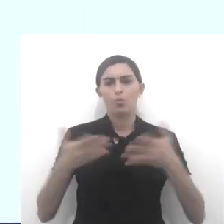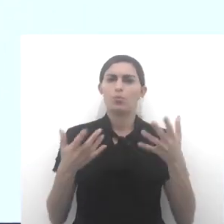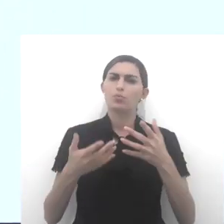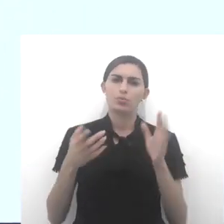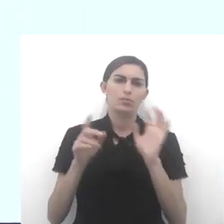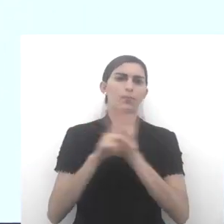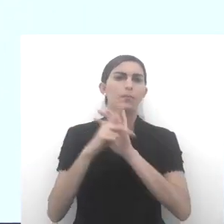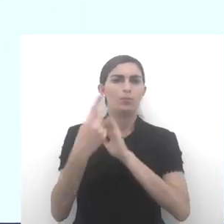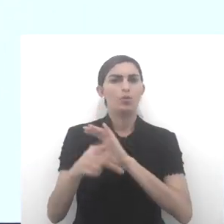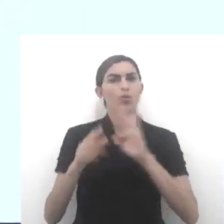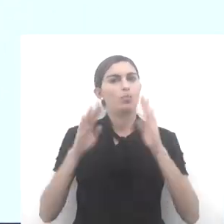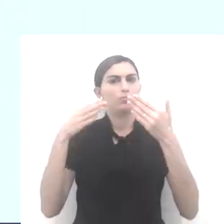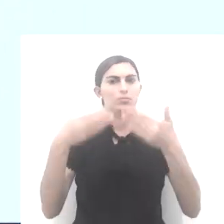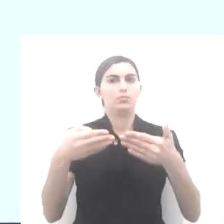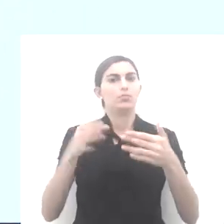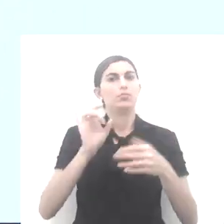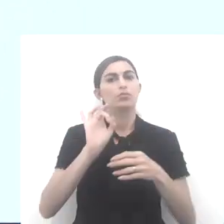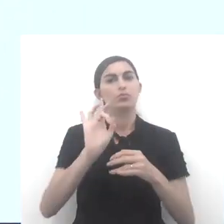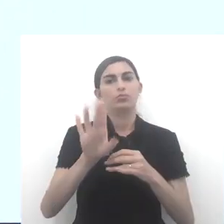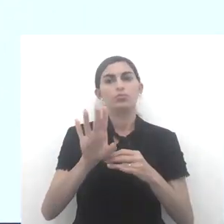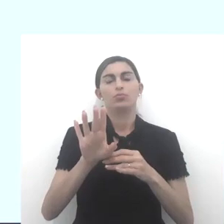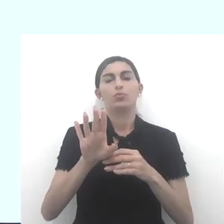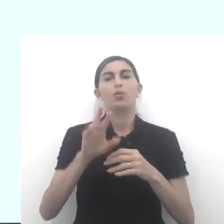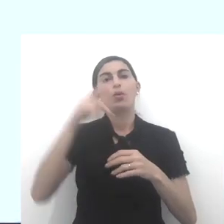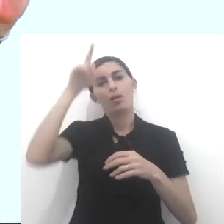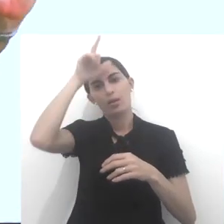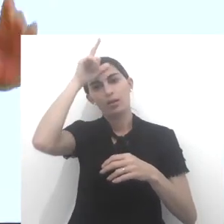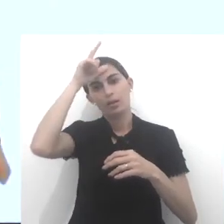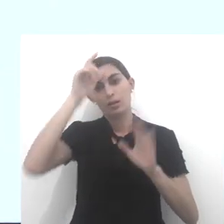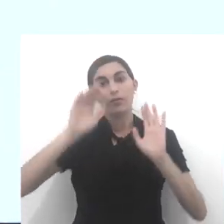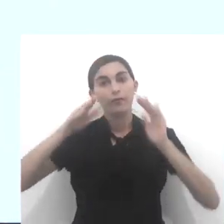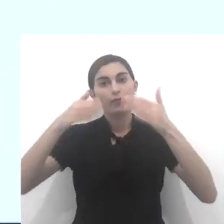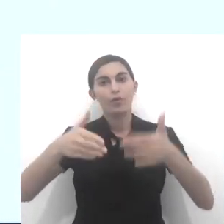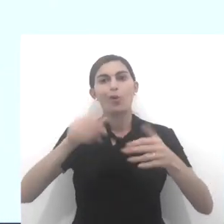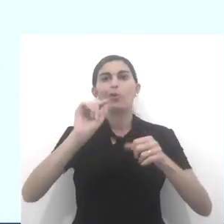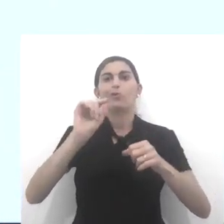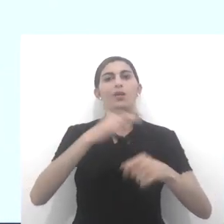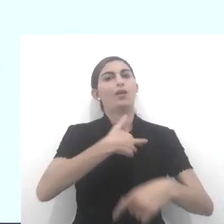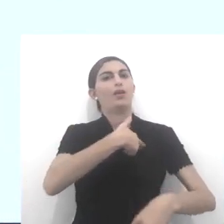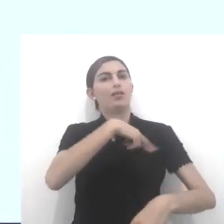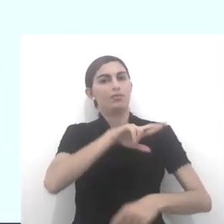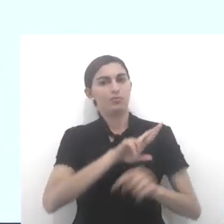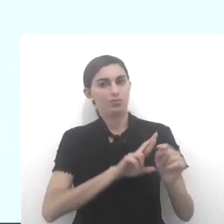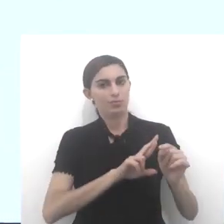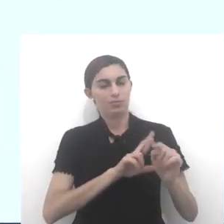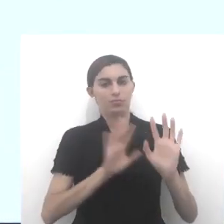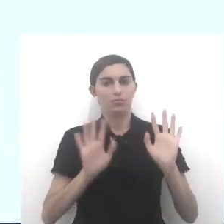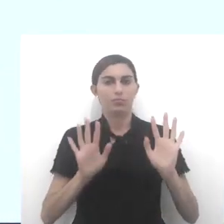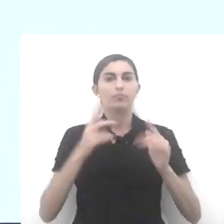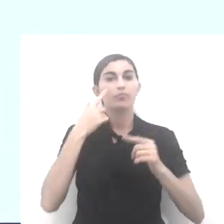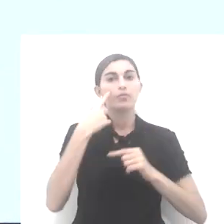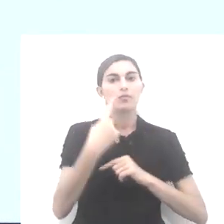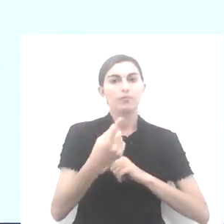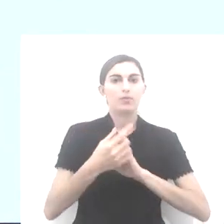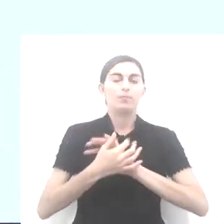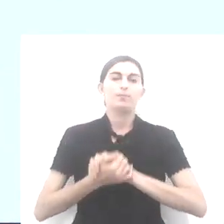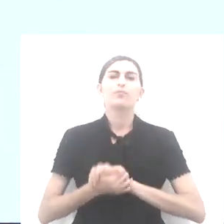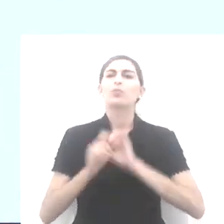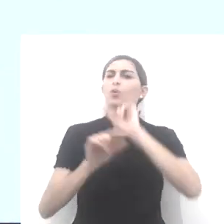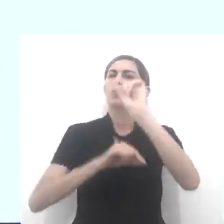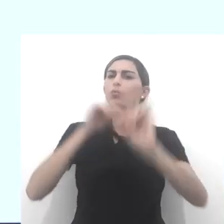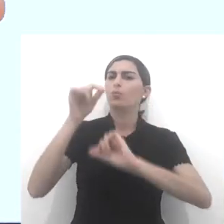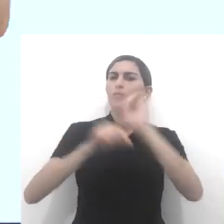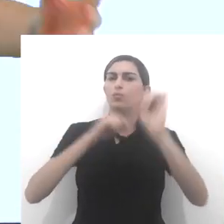específico, vamos refletir sobre a questão do líder, mas o líder religioso. Vamos ver aqui.